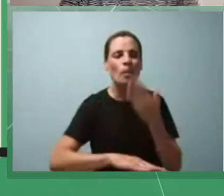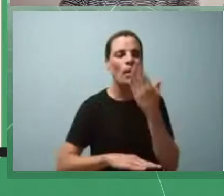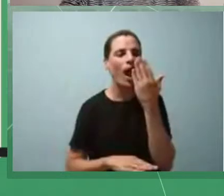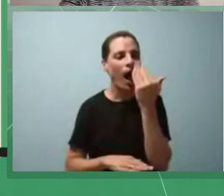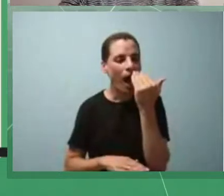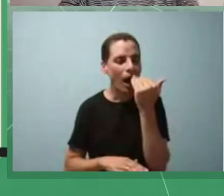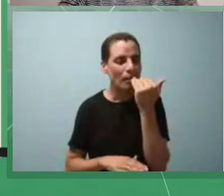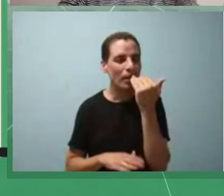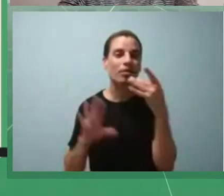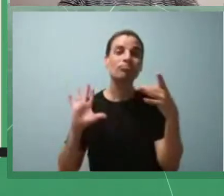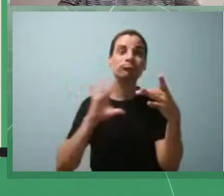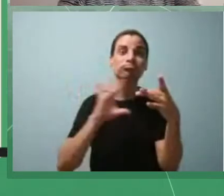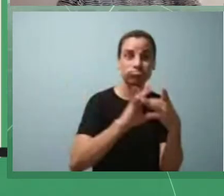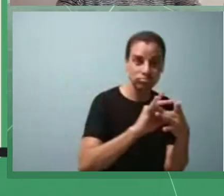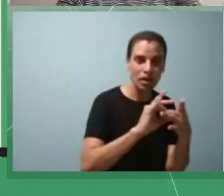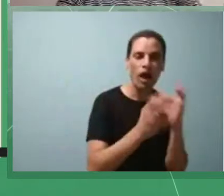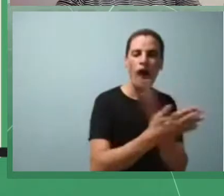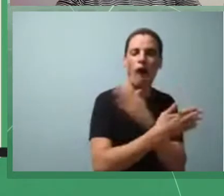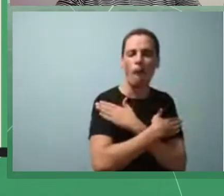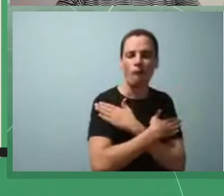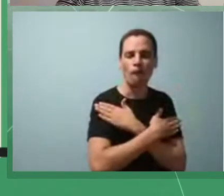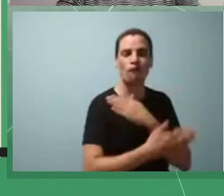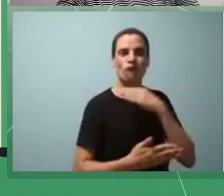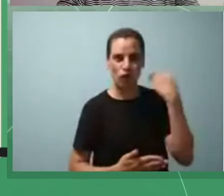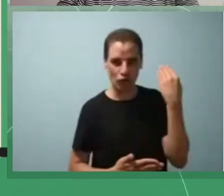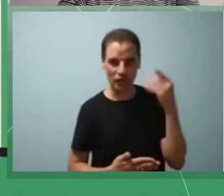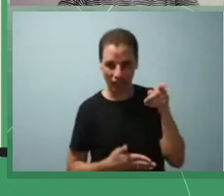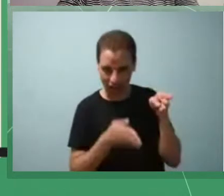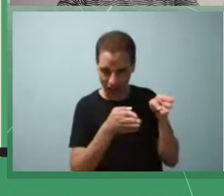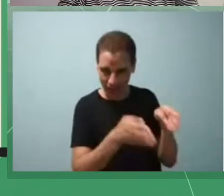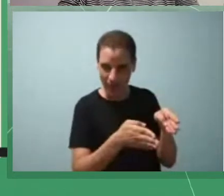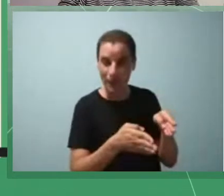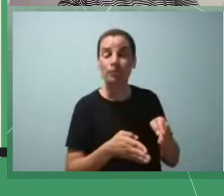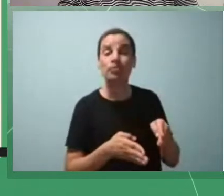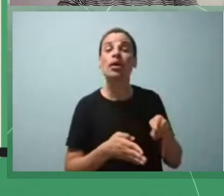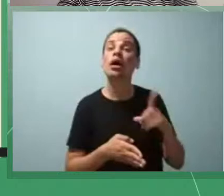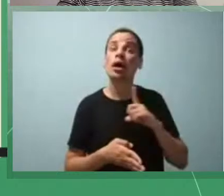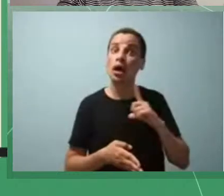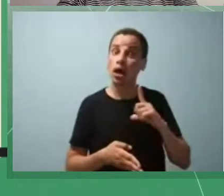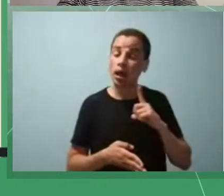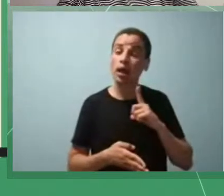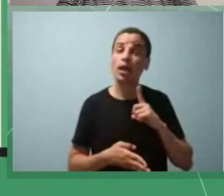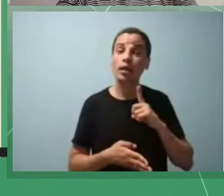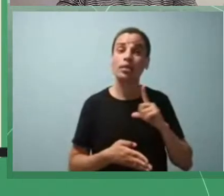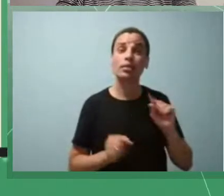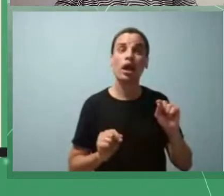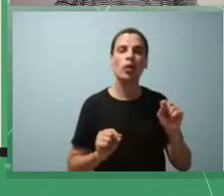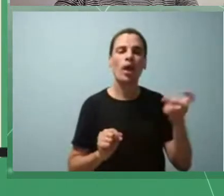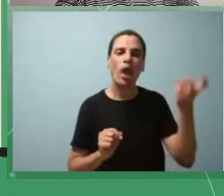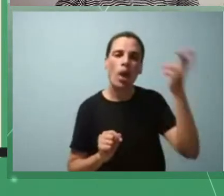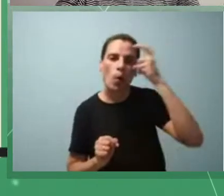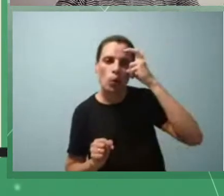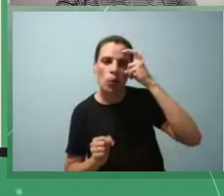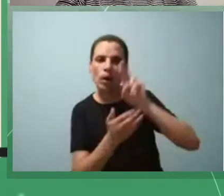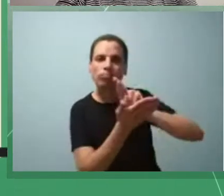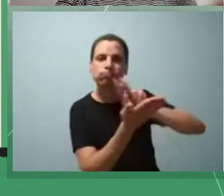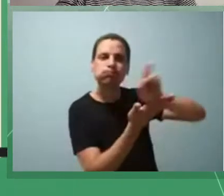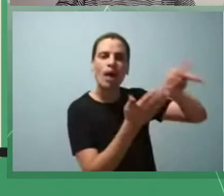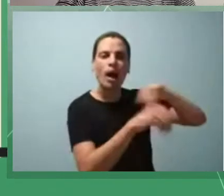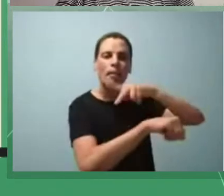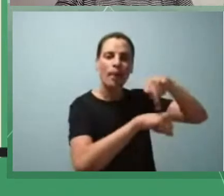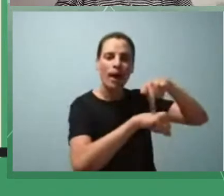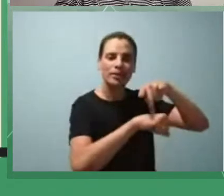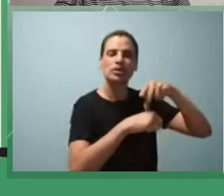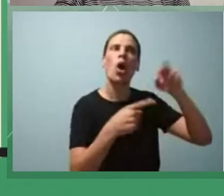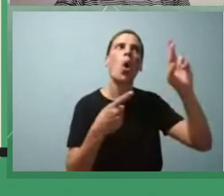rito ali funerário ela apresenta uma cultura de diversos países como eu falei Rússia